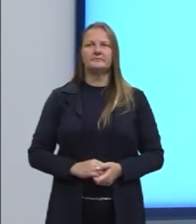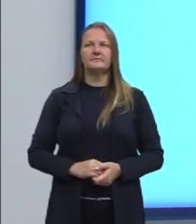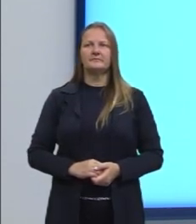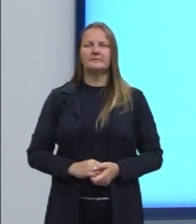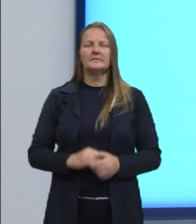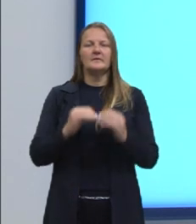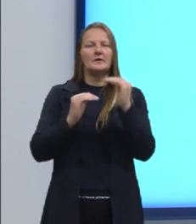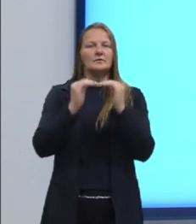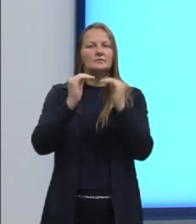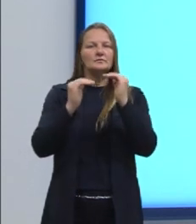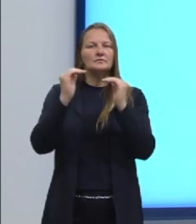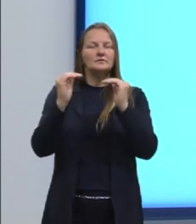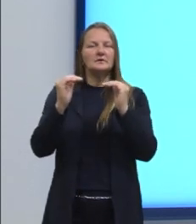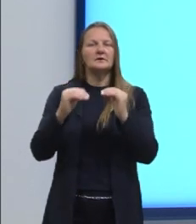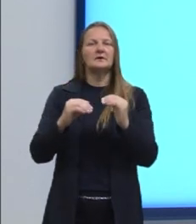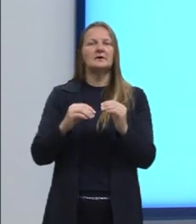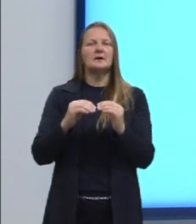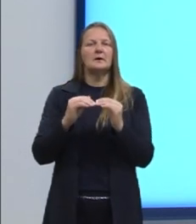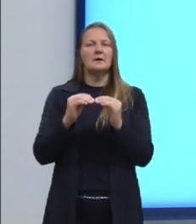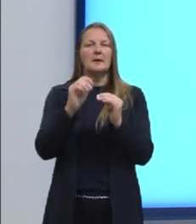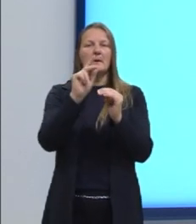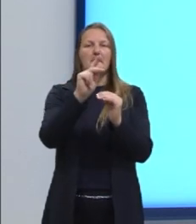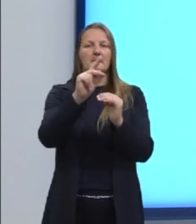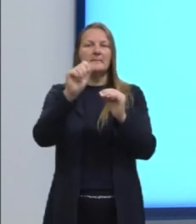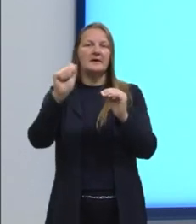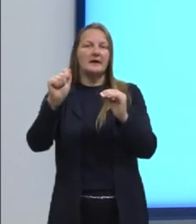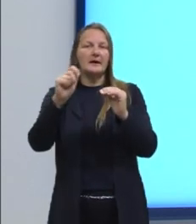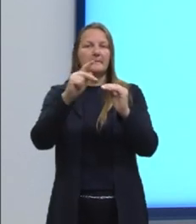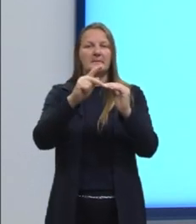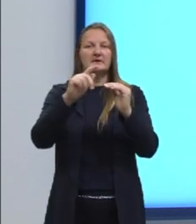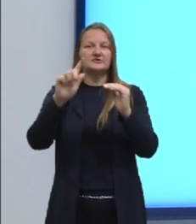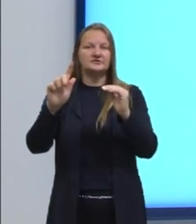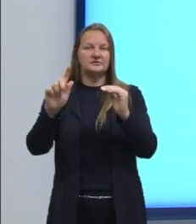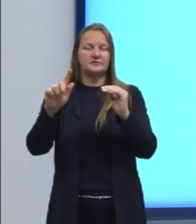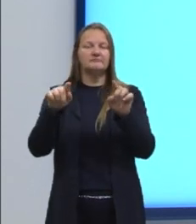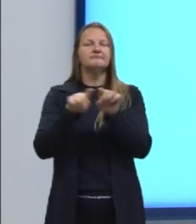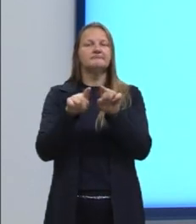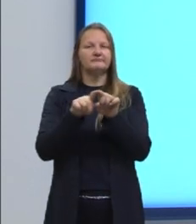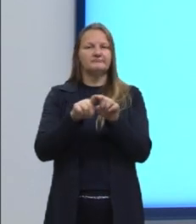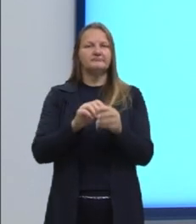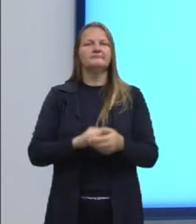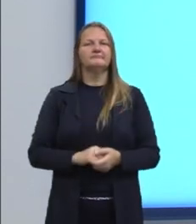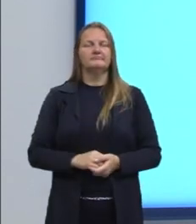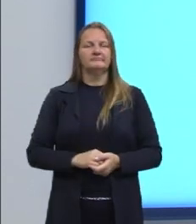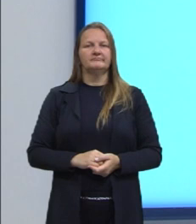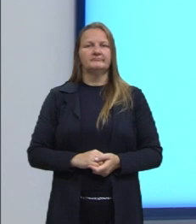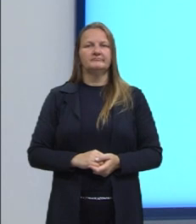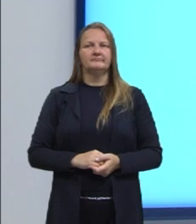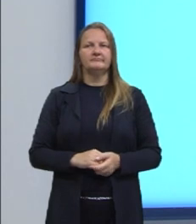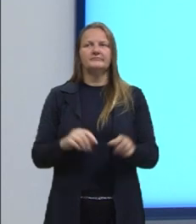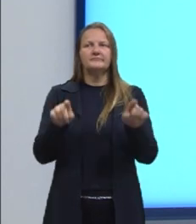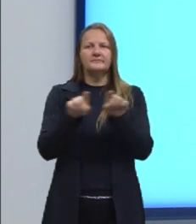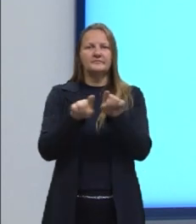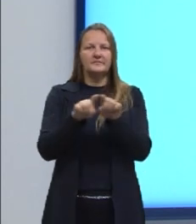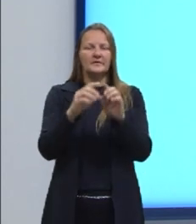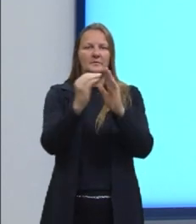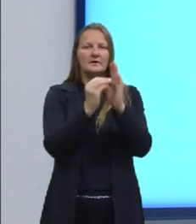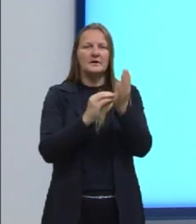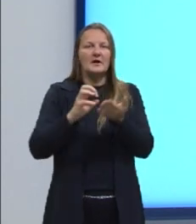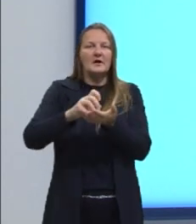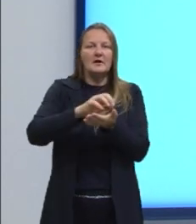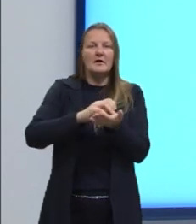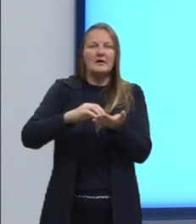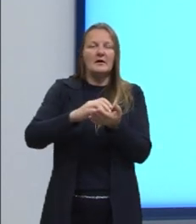escala, progressão aritmética. Então, aqui a gente destaca PA e PG e também ali cálculos